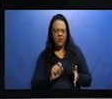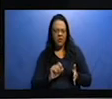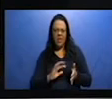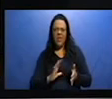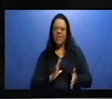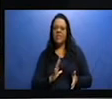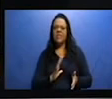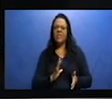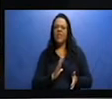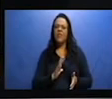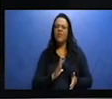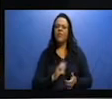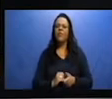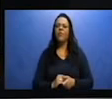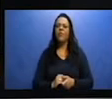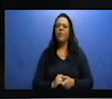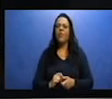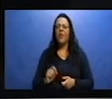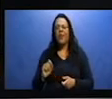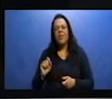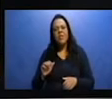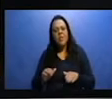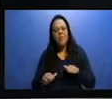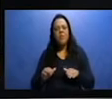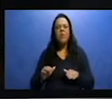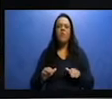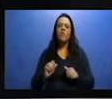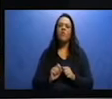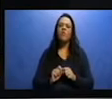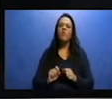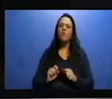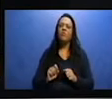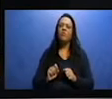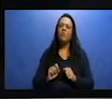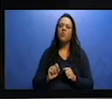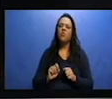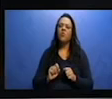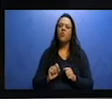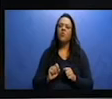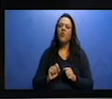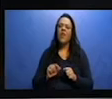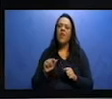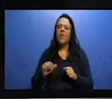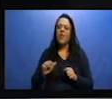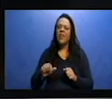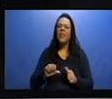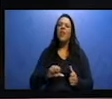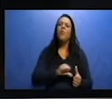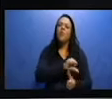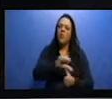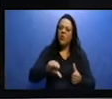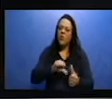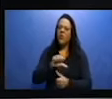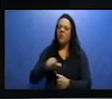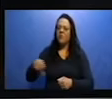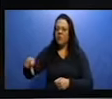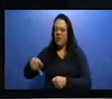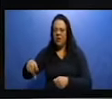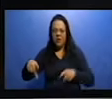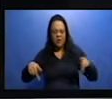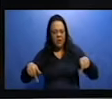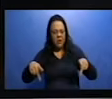Então é um conceito muito relativo. Então o que significa? Esse conceito, ele muda de país para país, né?